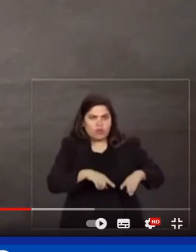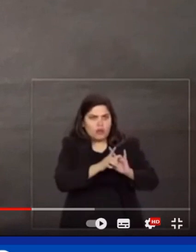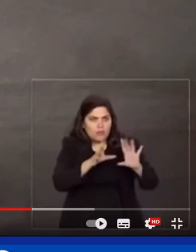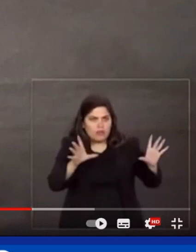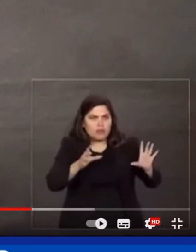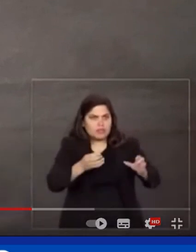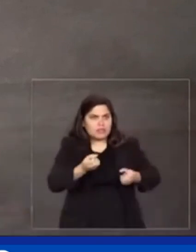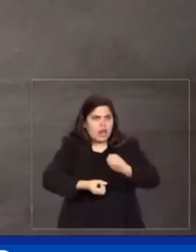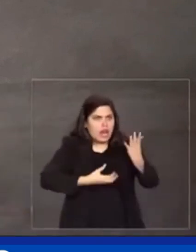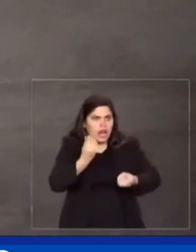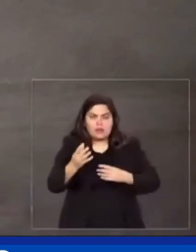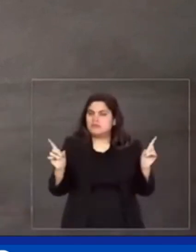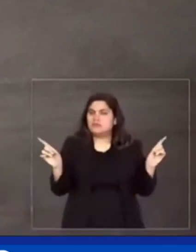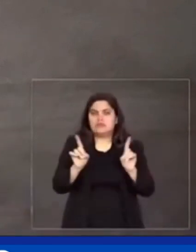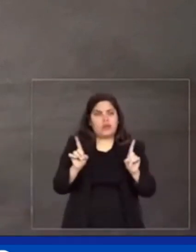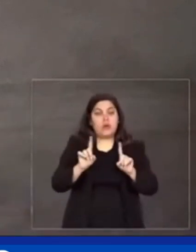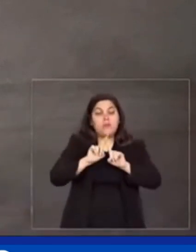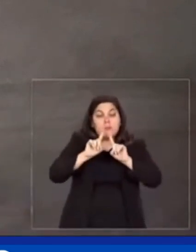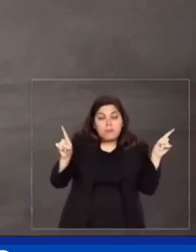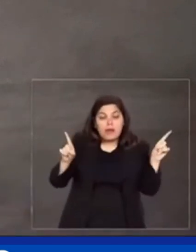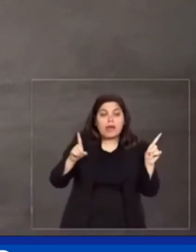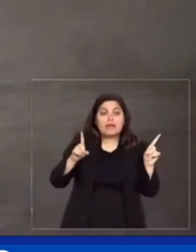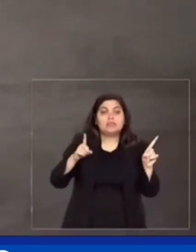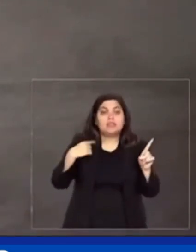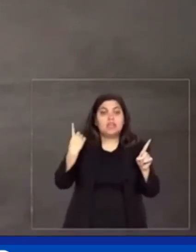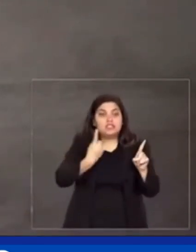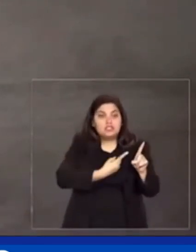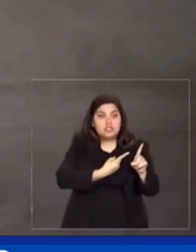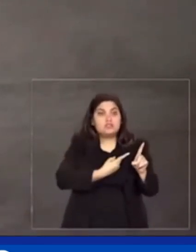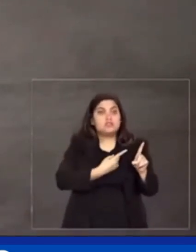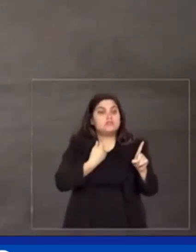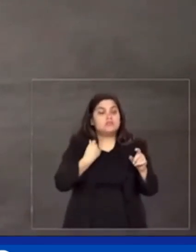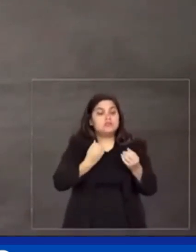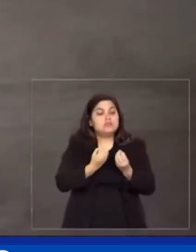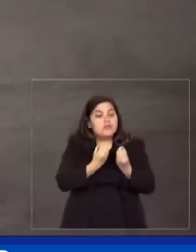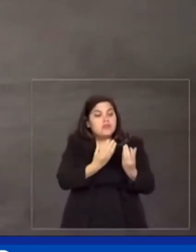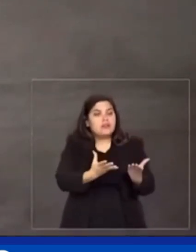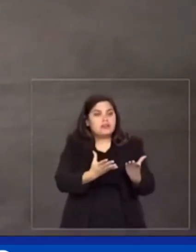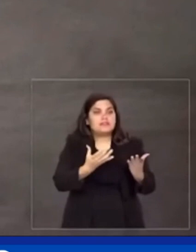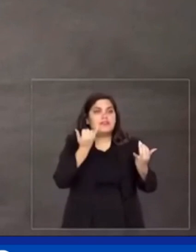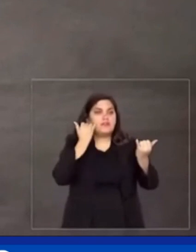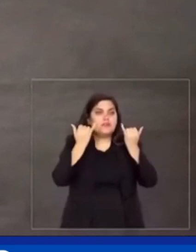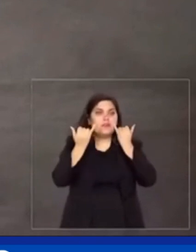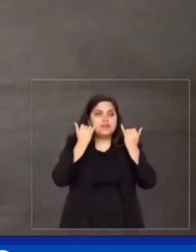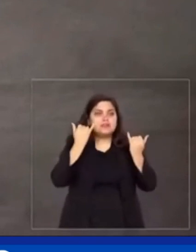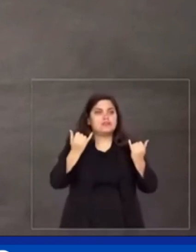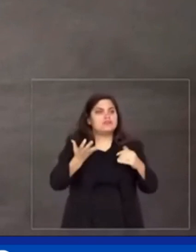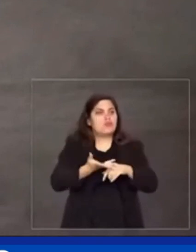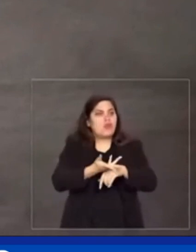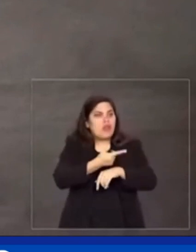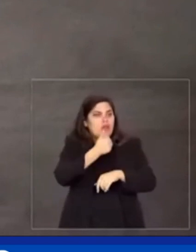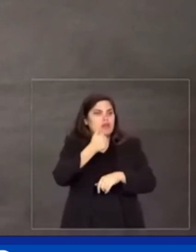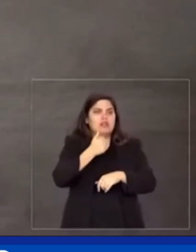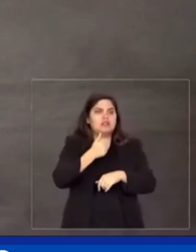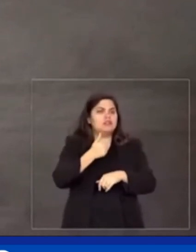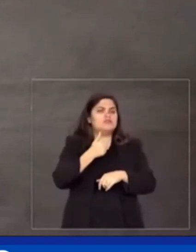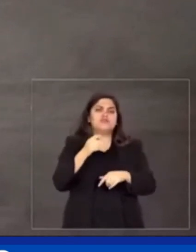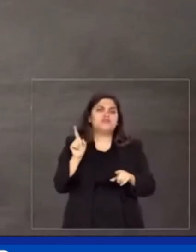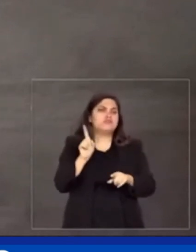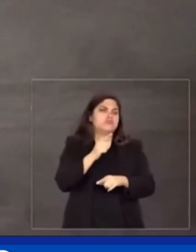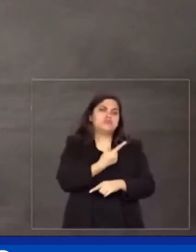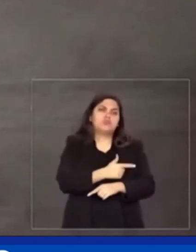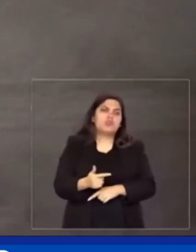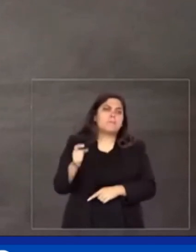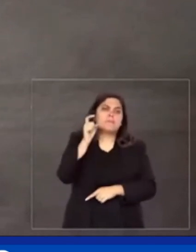mas defenderemos até o fim o livre acesso à informação de qualidade, sem mentiras e sem manipulações